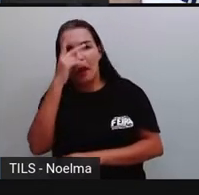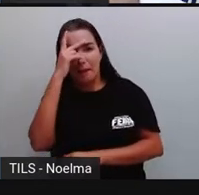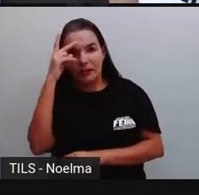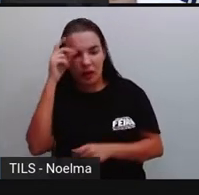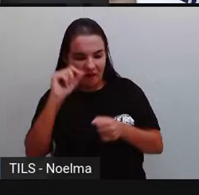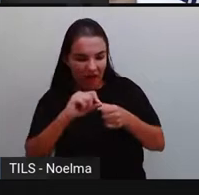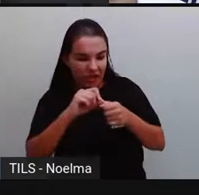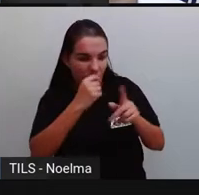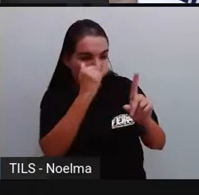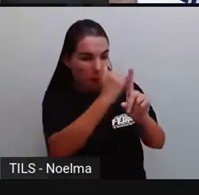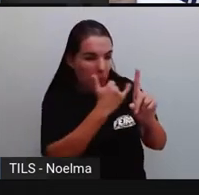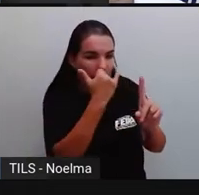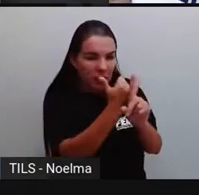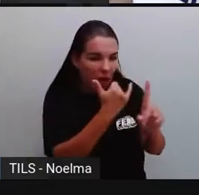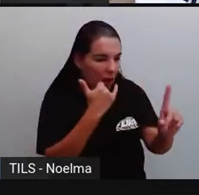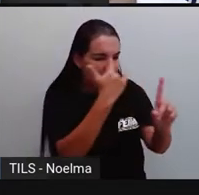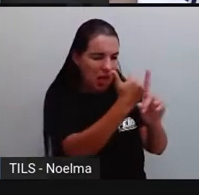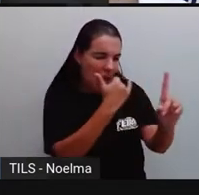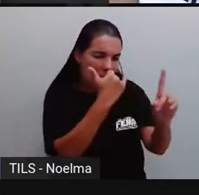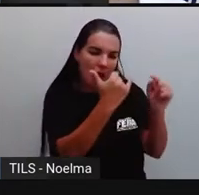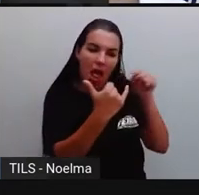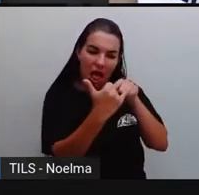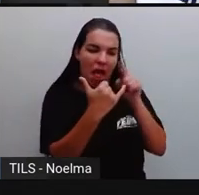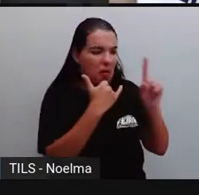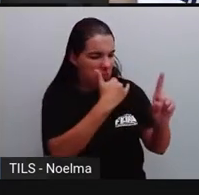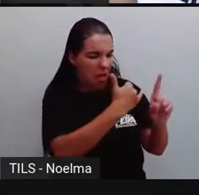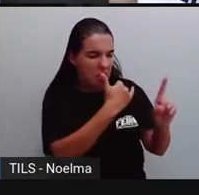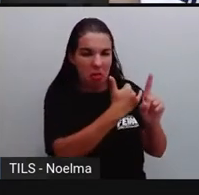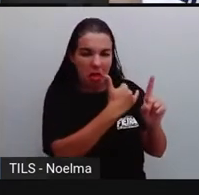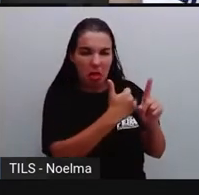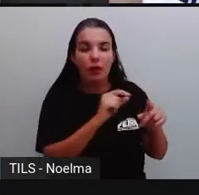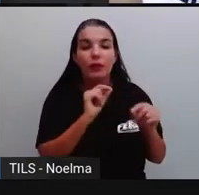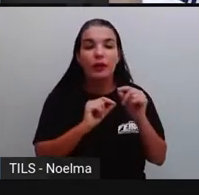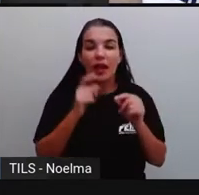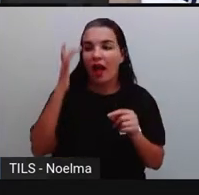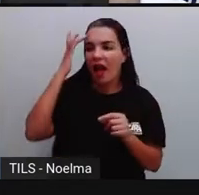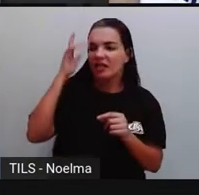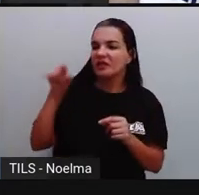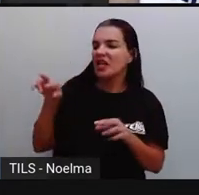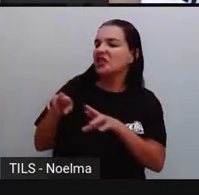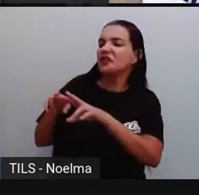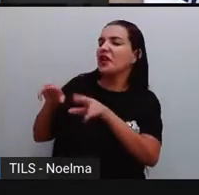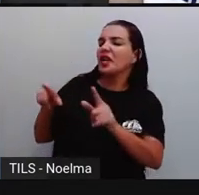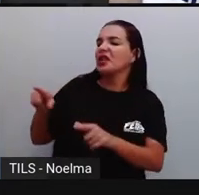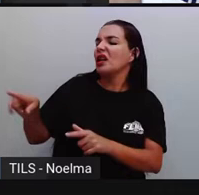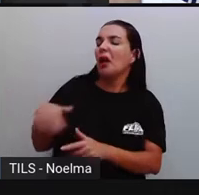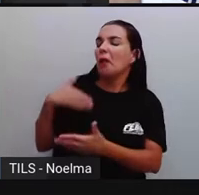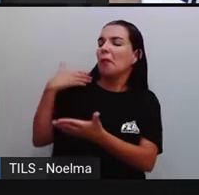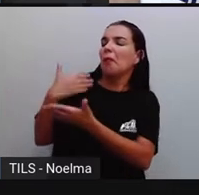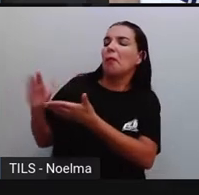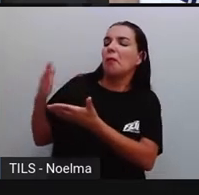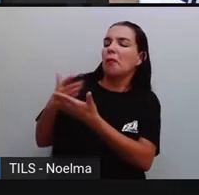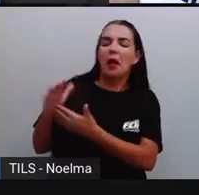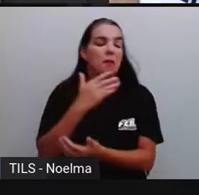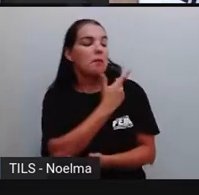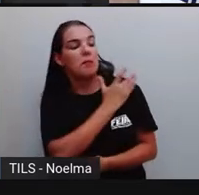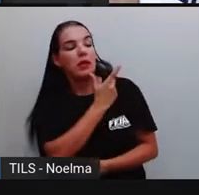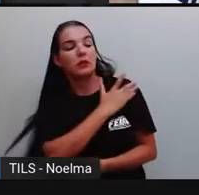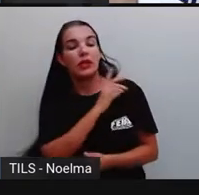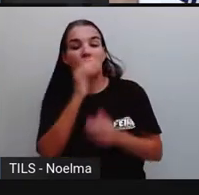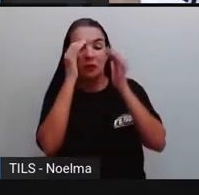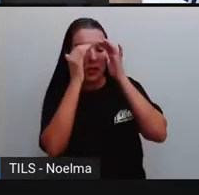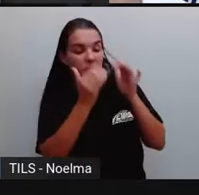bullying, ela olha para aquela pessoa e ela acha que aquela pessoa é diferente, que ela não merece ser